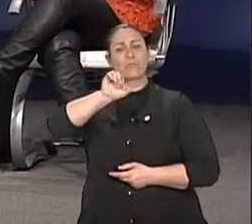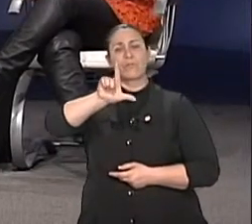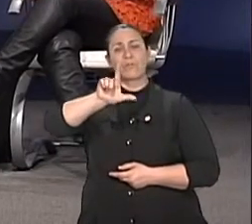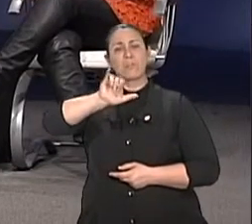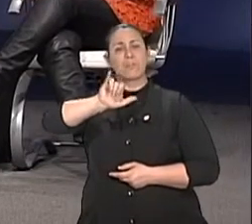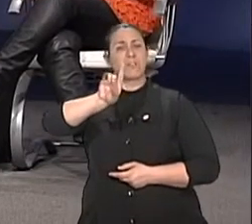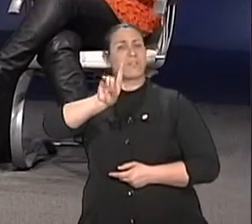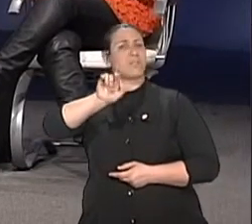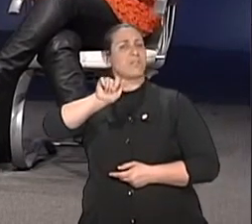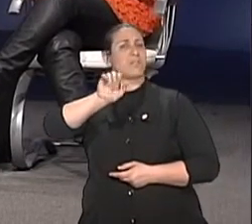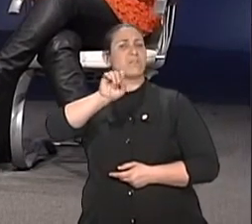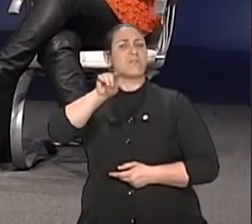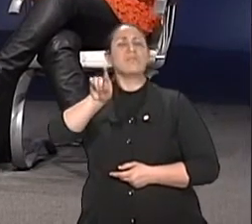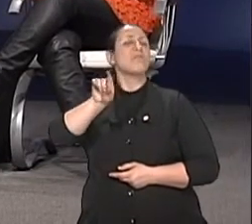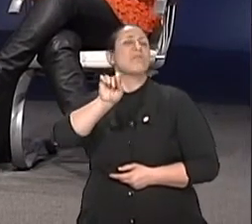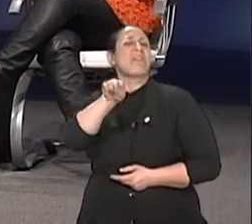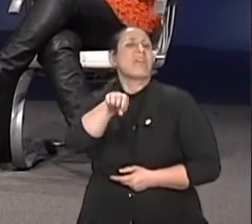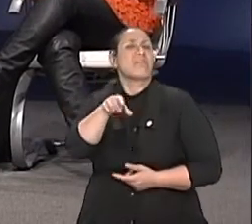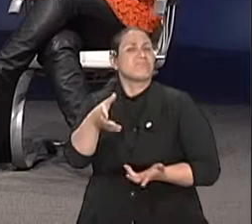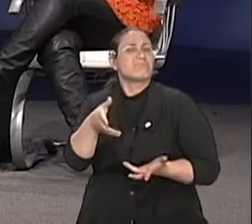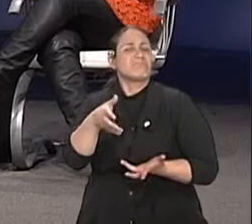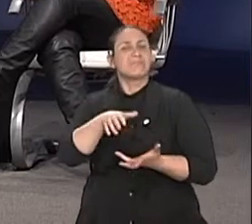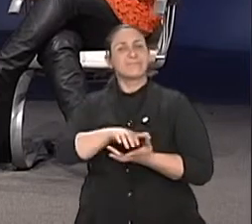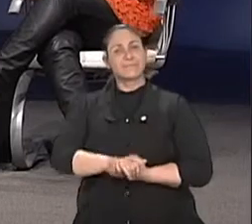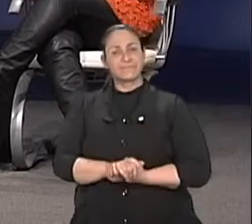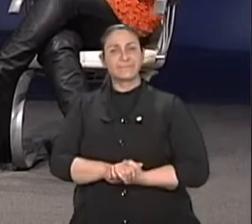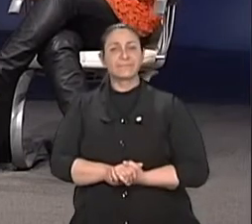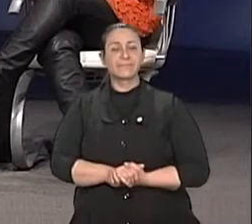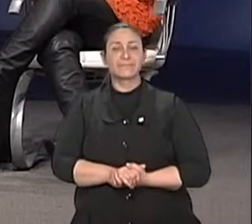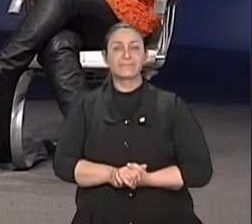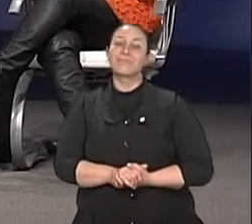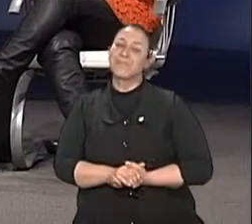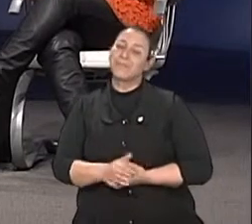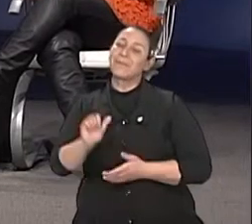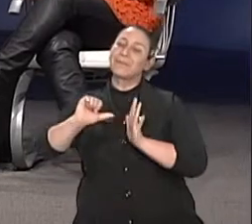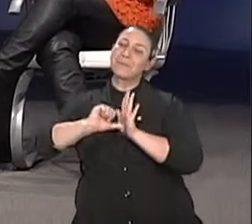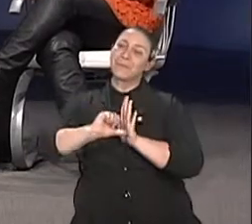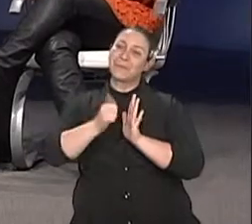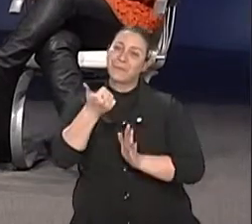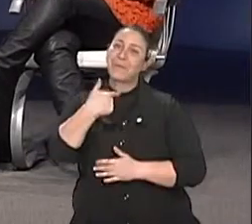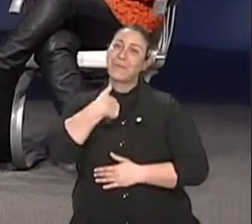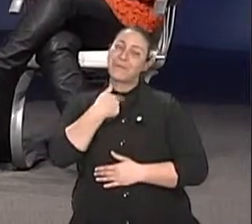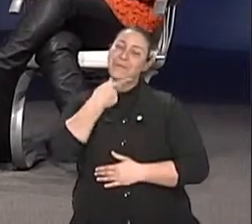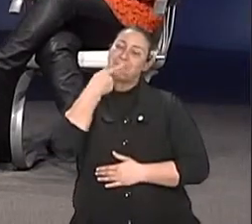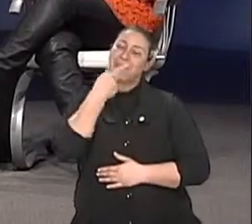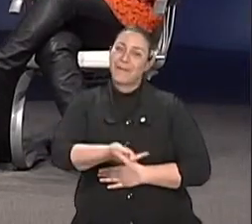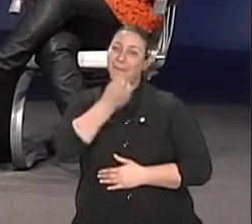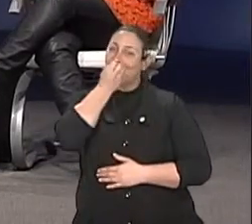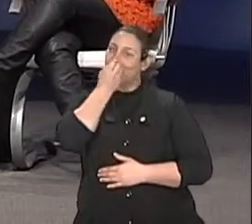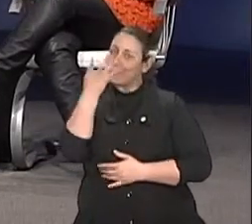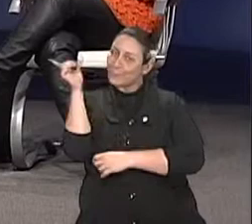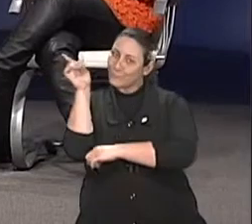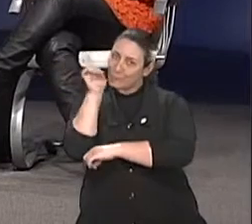lá do começo. O que é a solidão, Sônia? Bom, primeiro deixa eu te dar um bom dia. Bom bom, ótimo.